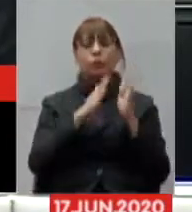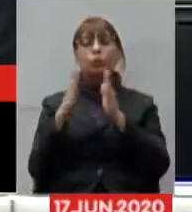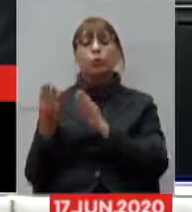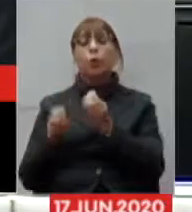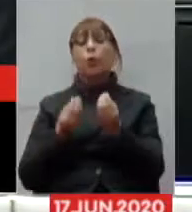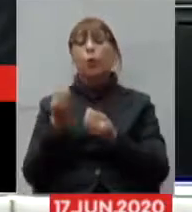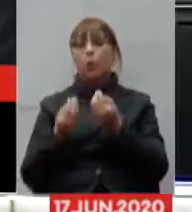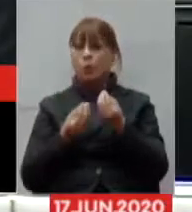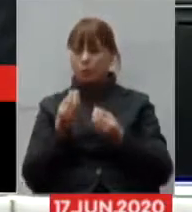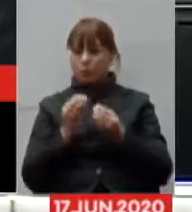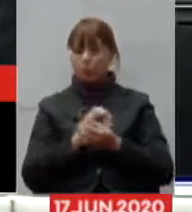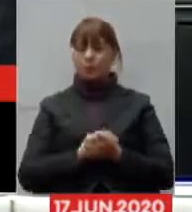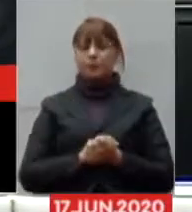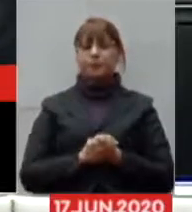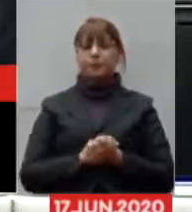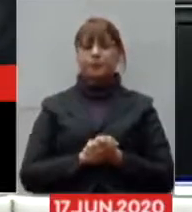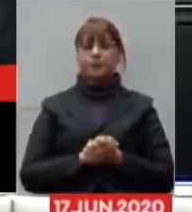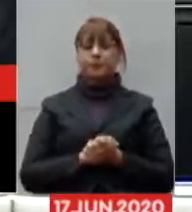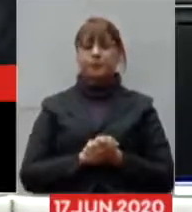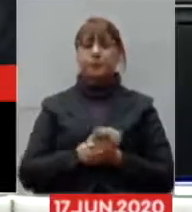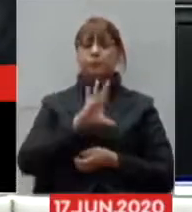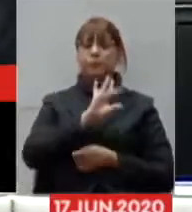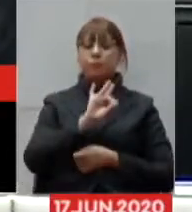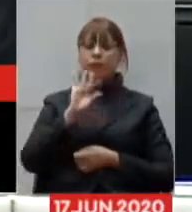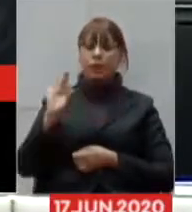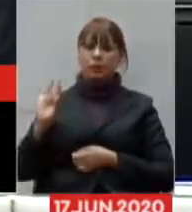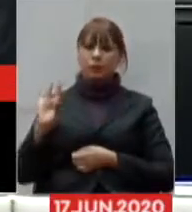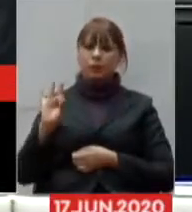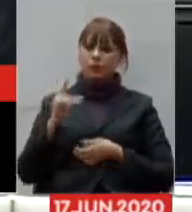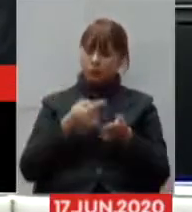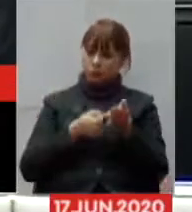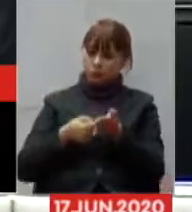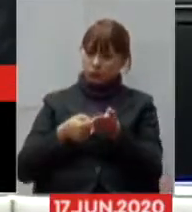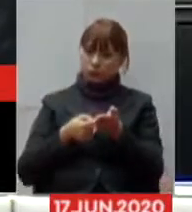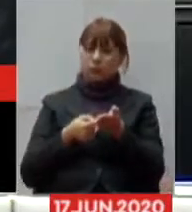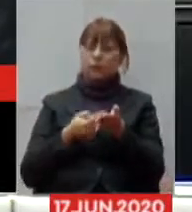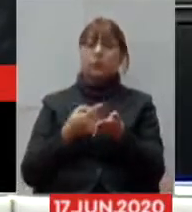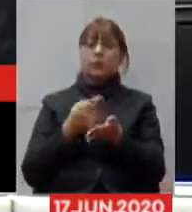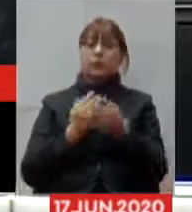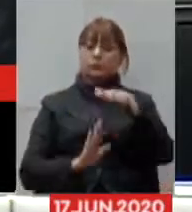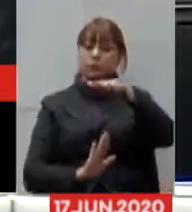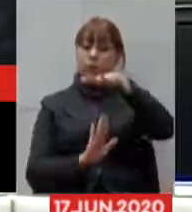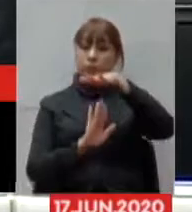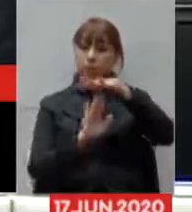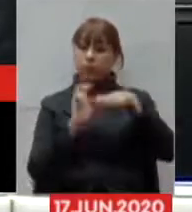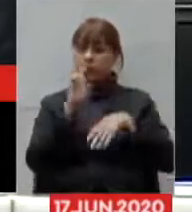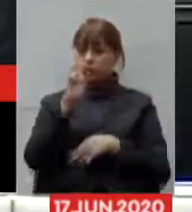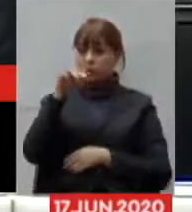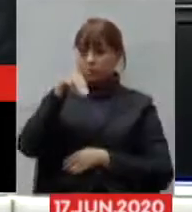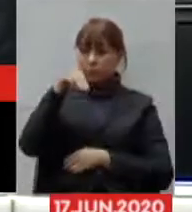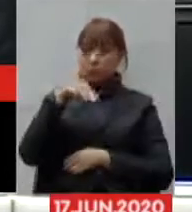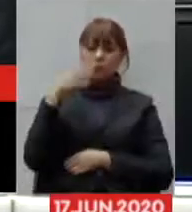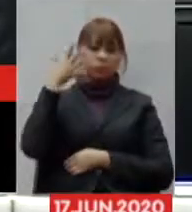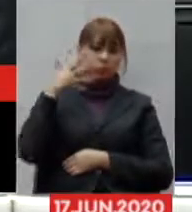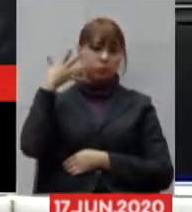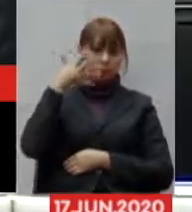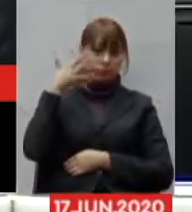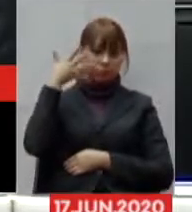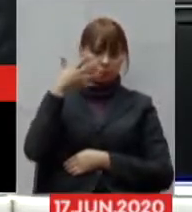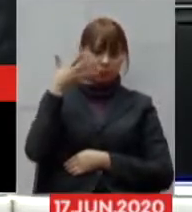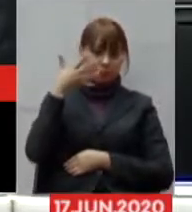seguinte ordenamento. Cada convidado disporá de até cinco minutos para suas considerações